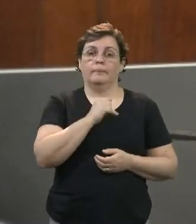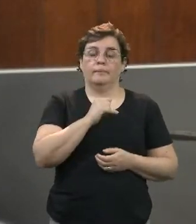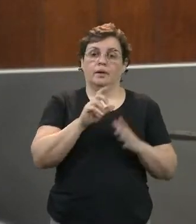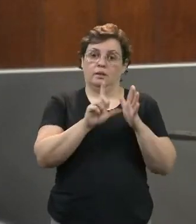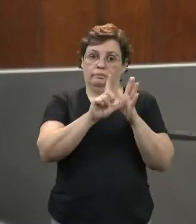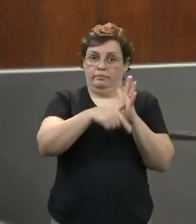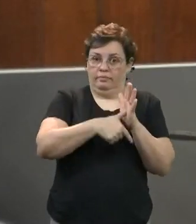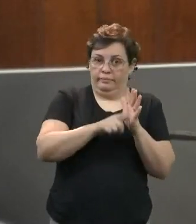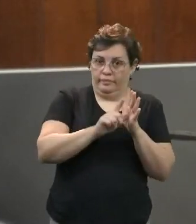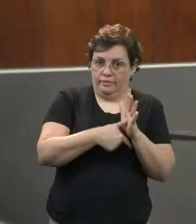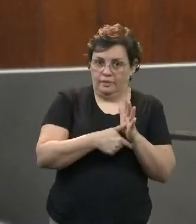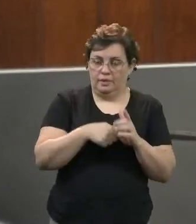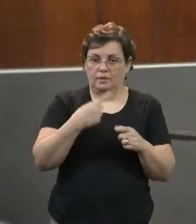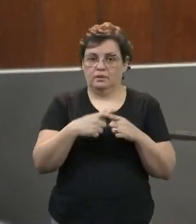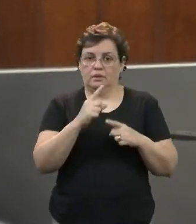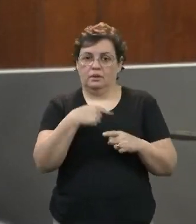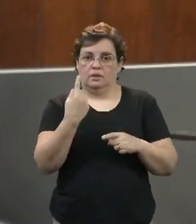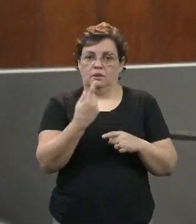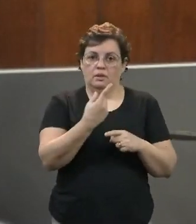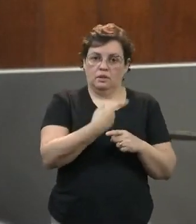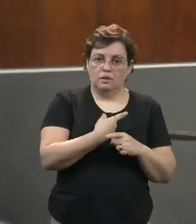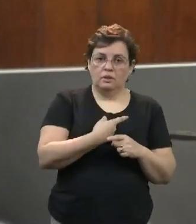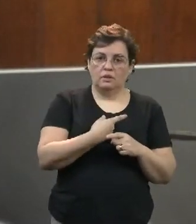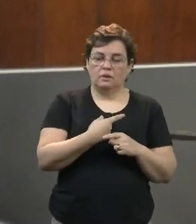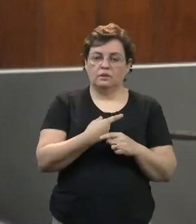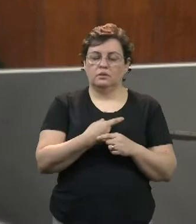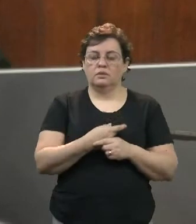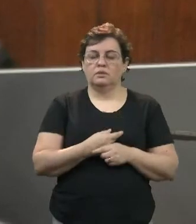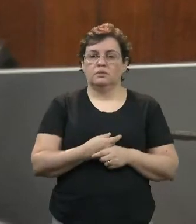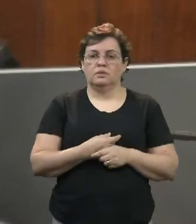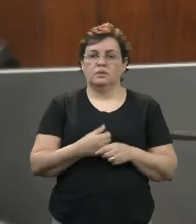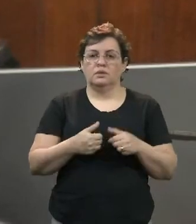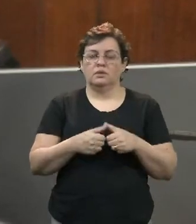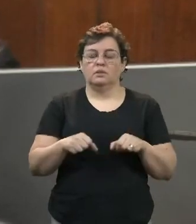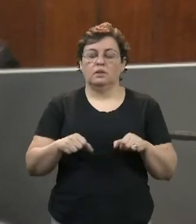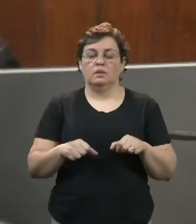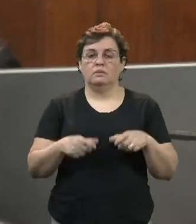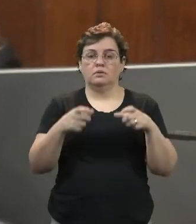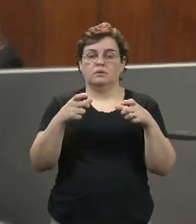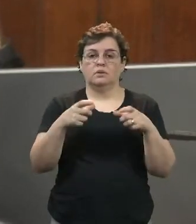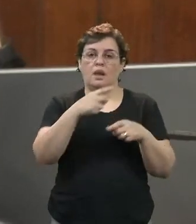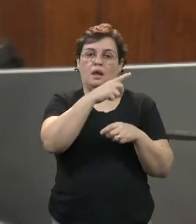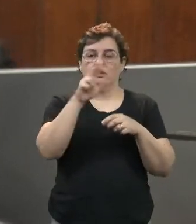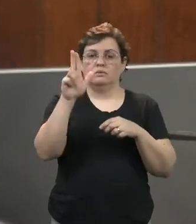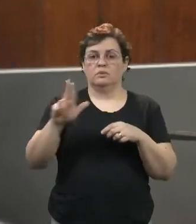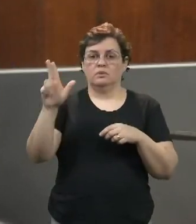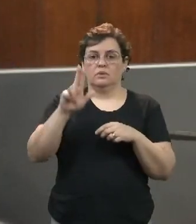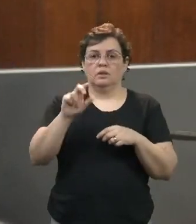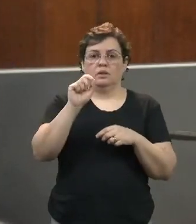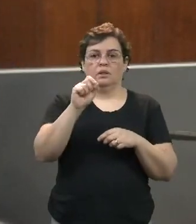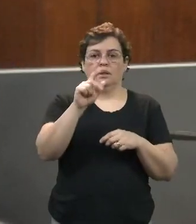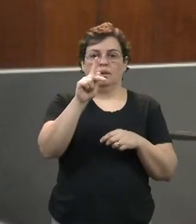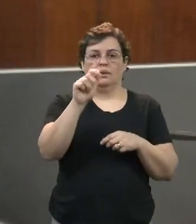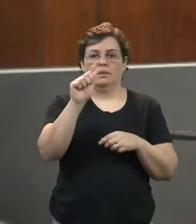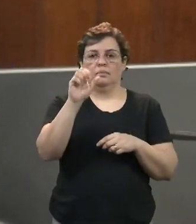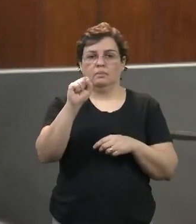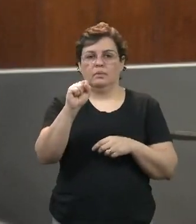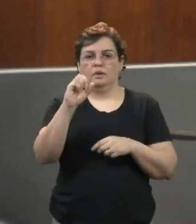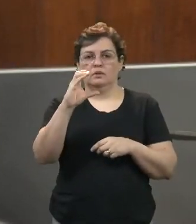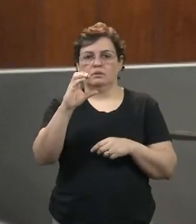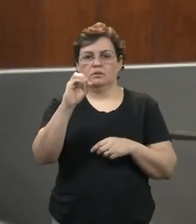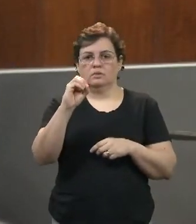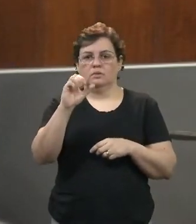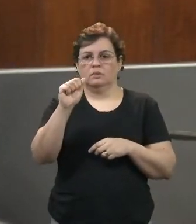solidariedade em que a empresa Pascoaloto anuncia a geração de